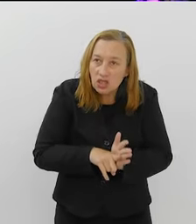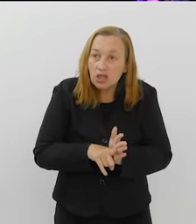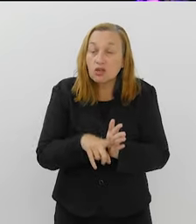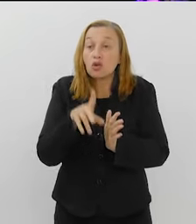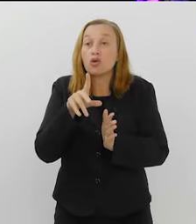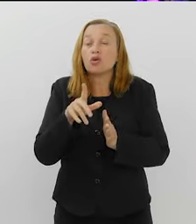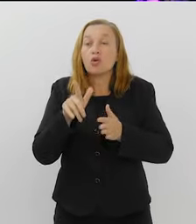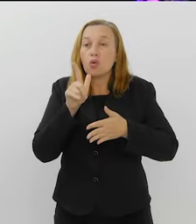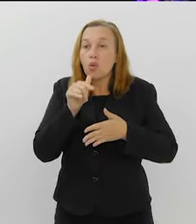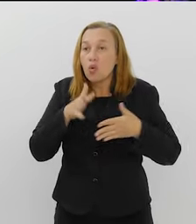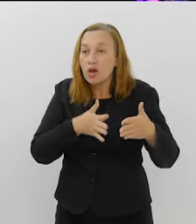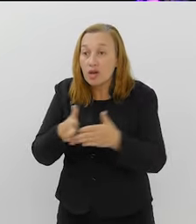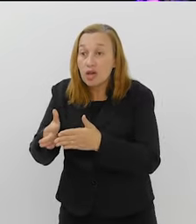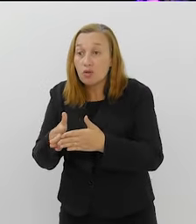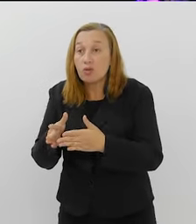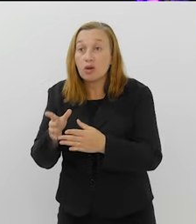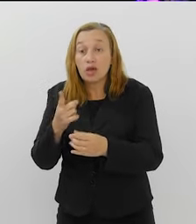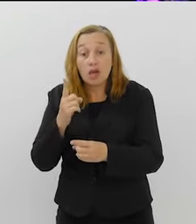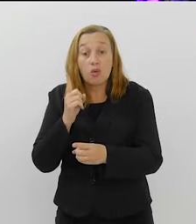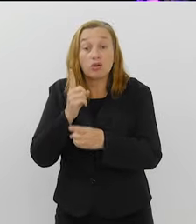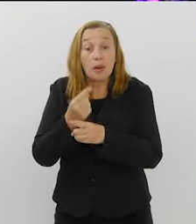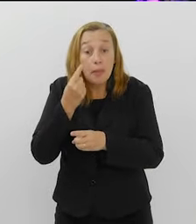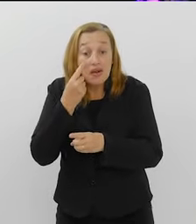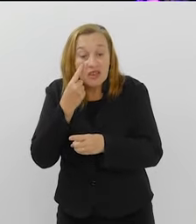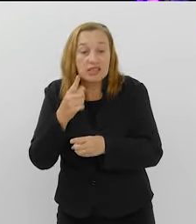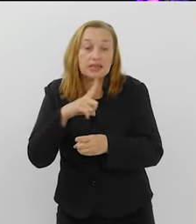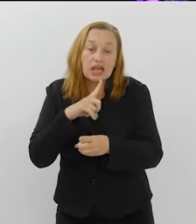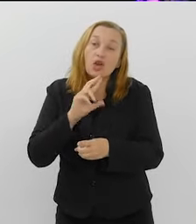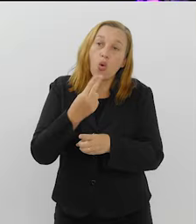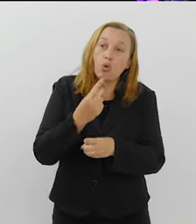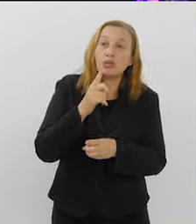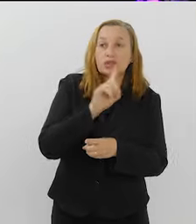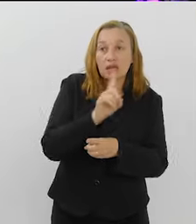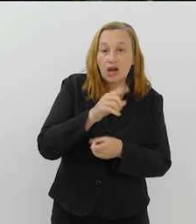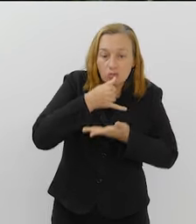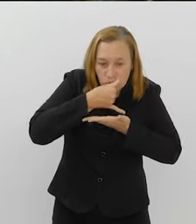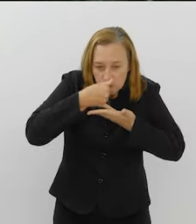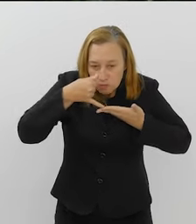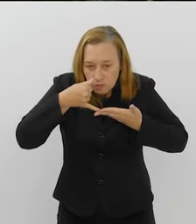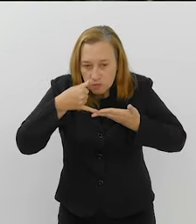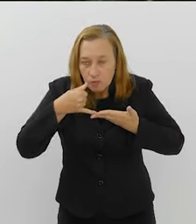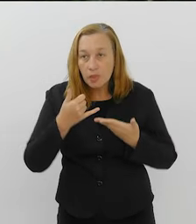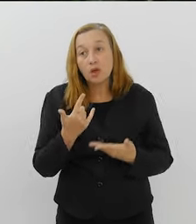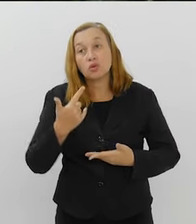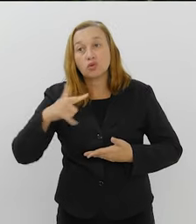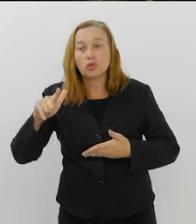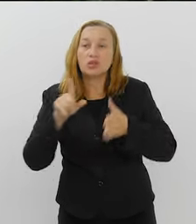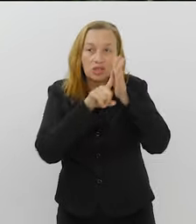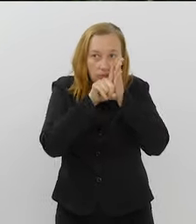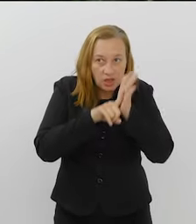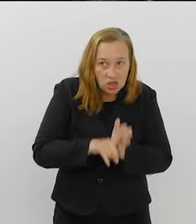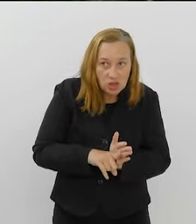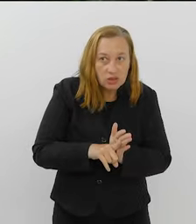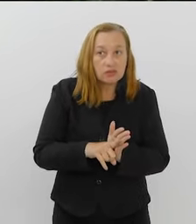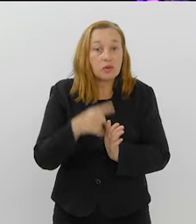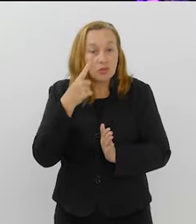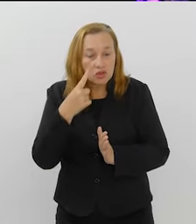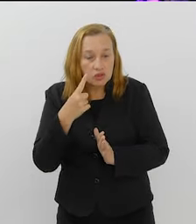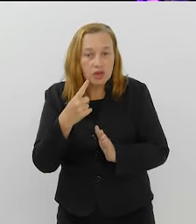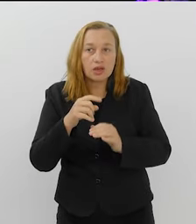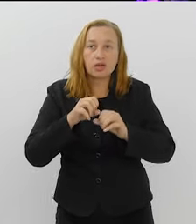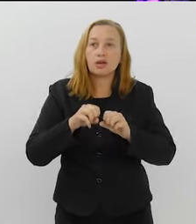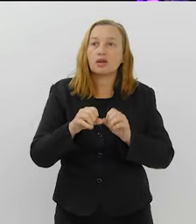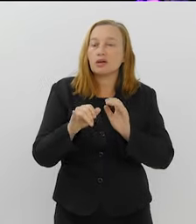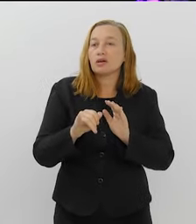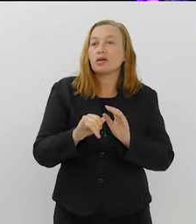procurando saber se eles têm mesmo cocaína ou não. Em breve, próximos episódios, nós vamos publicar o